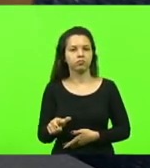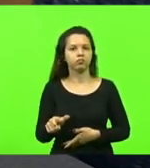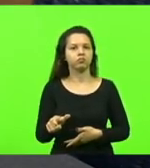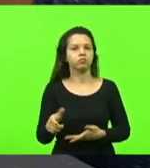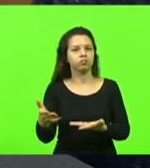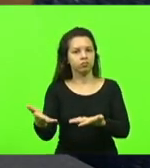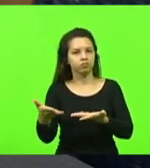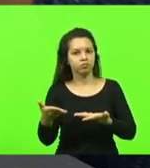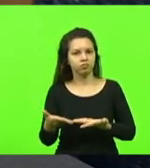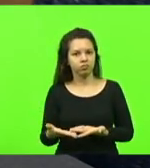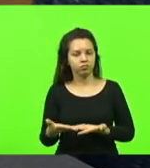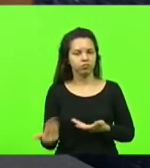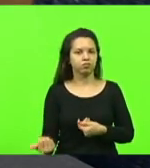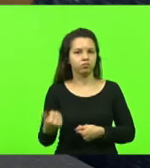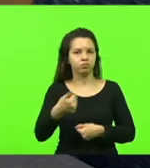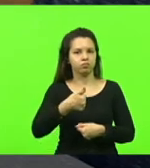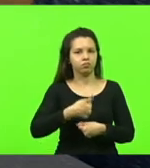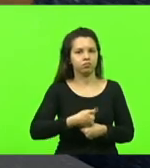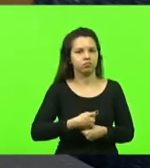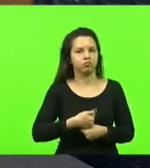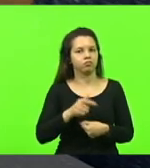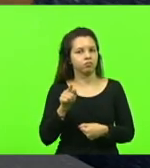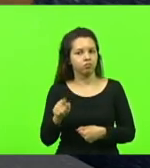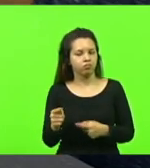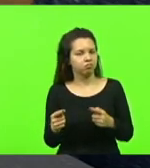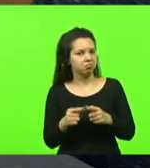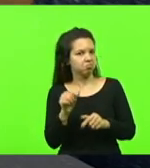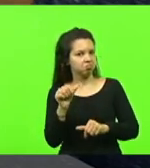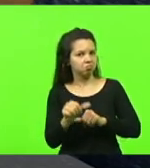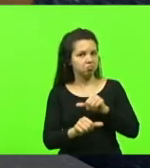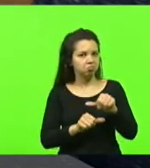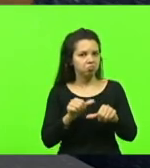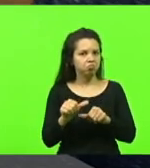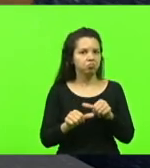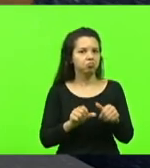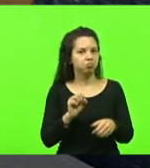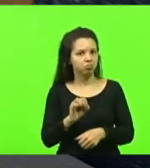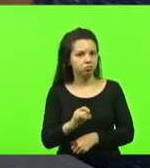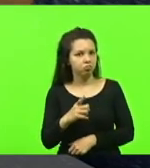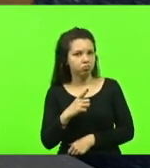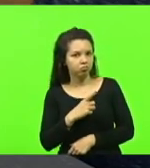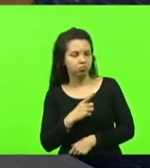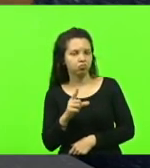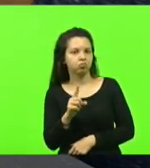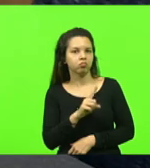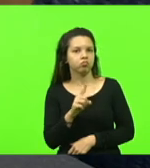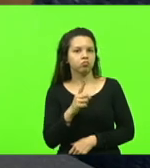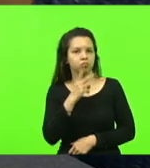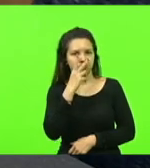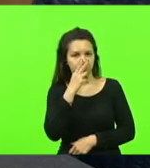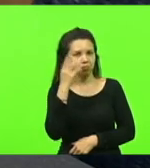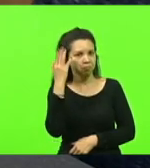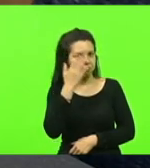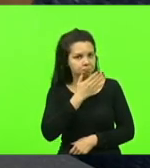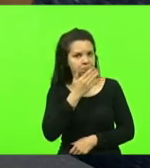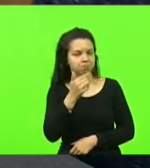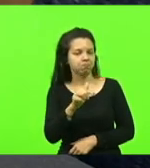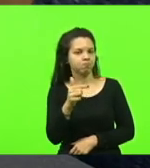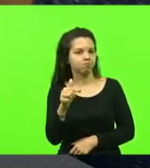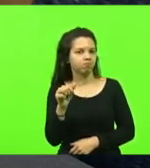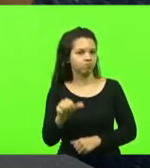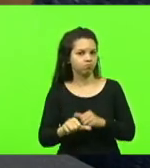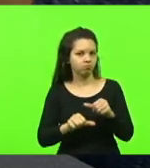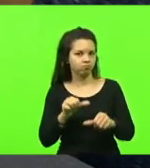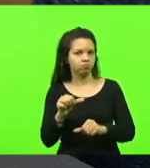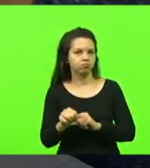Ela não tem nada a ver com mudanças ocorridas. Se é que ocorreram, parece que ficou provado que não ocorreu nenhuma mudança